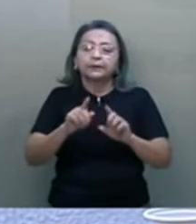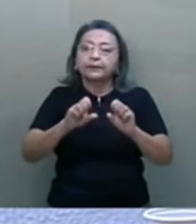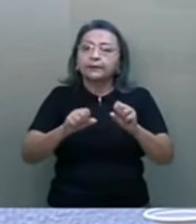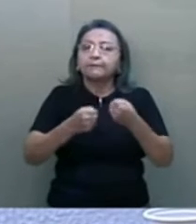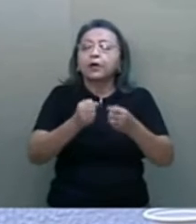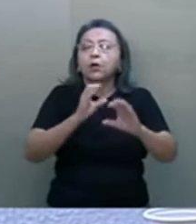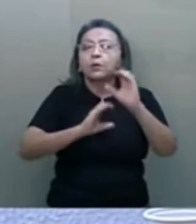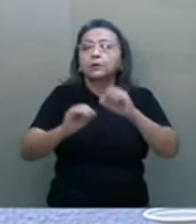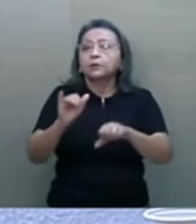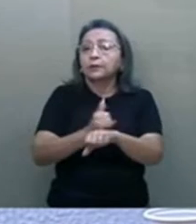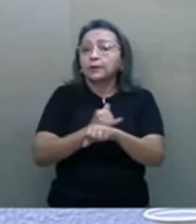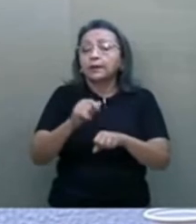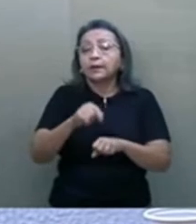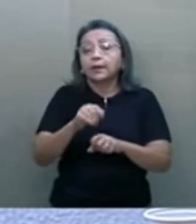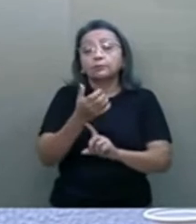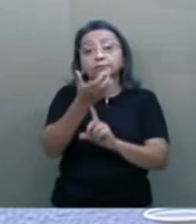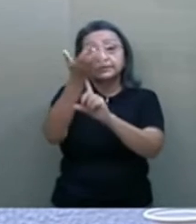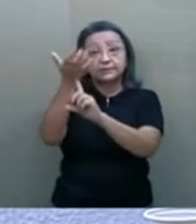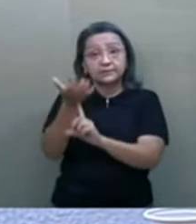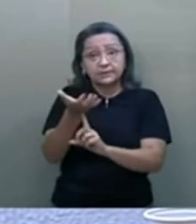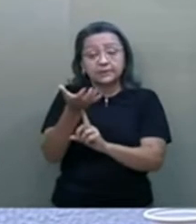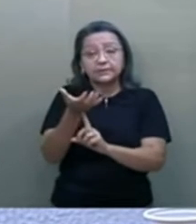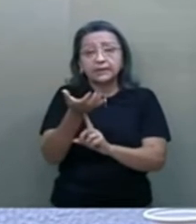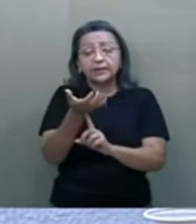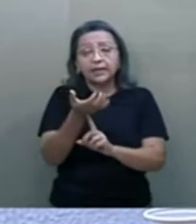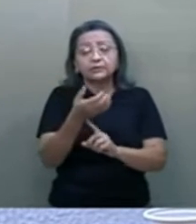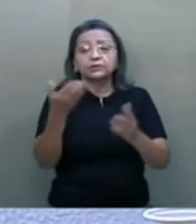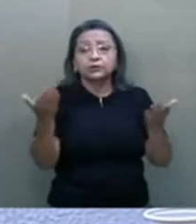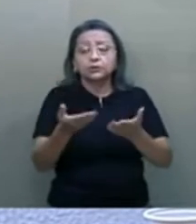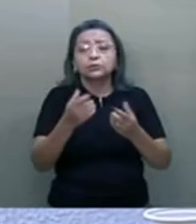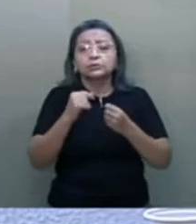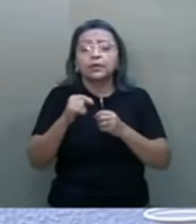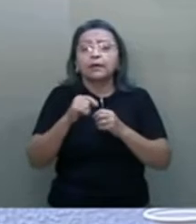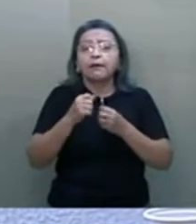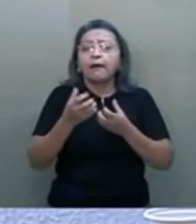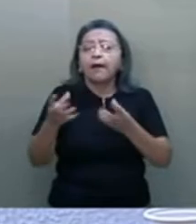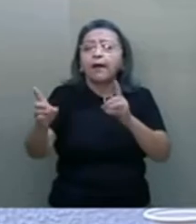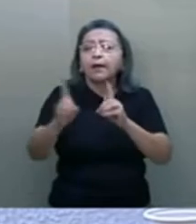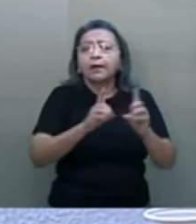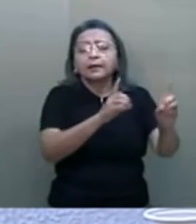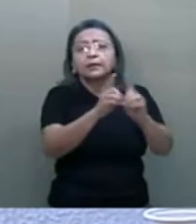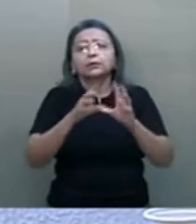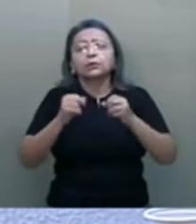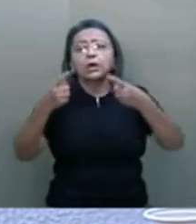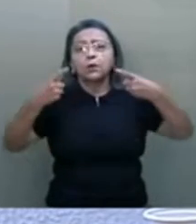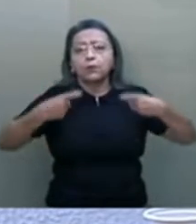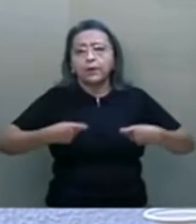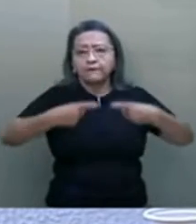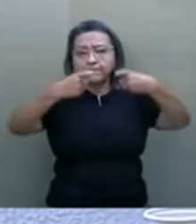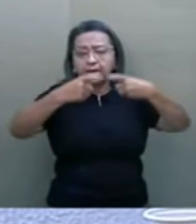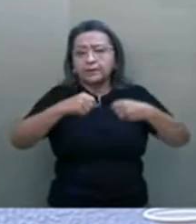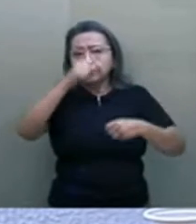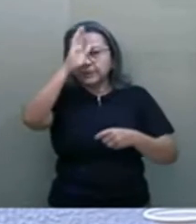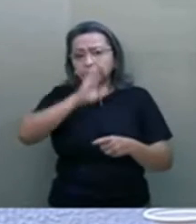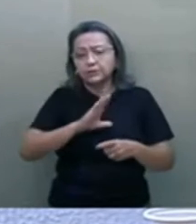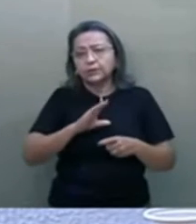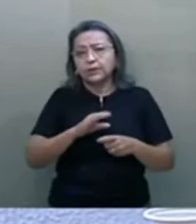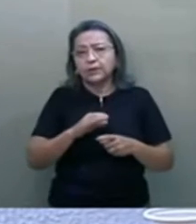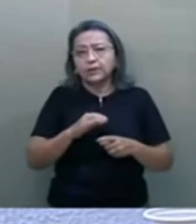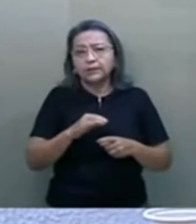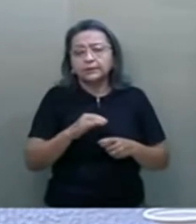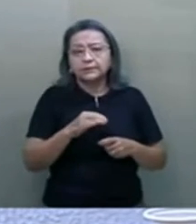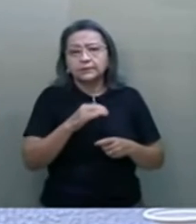estratégicas, que é o satélite que hoje faz o atendimento de todo o Wi-Fi Brasil. Era o maior satélite de